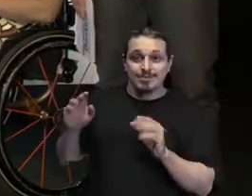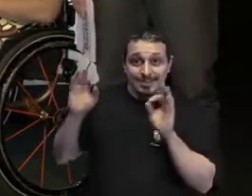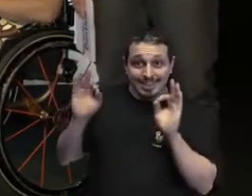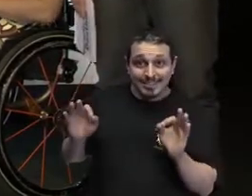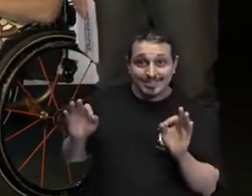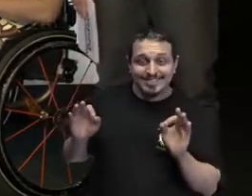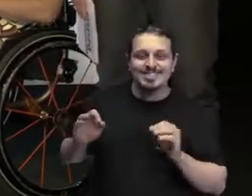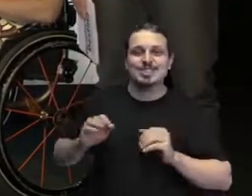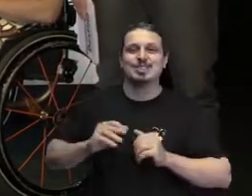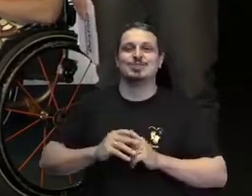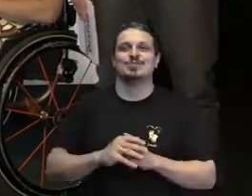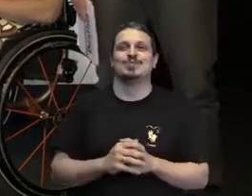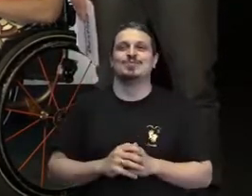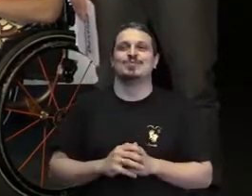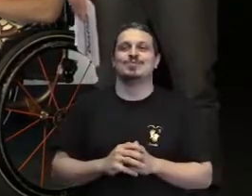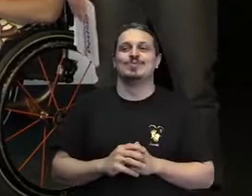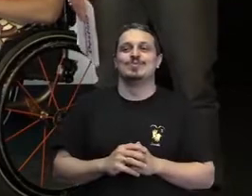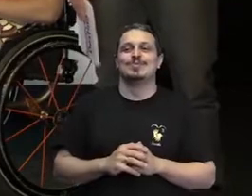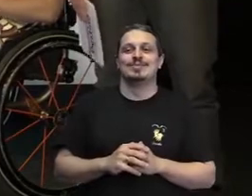Marília,